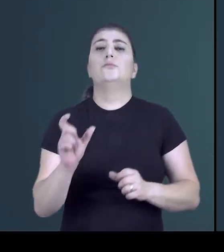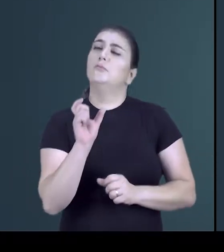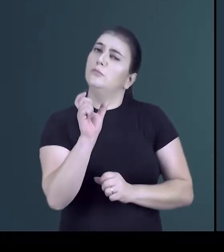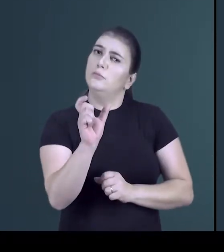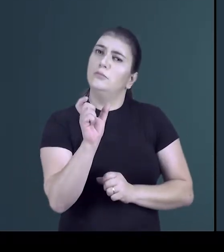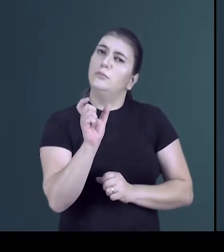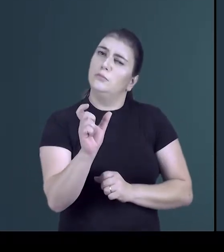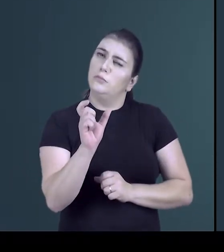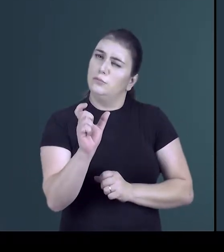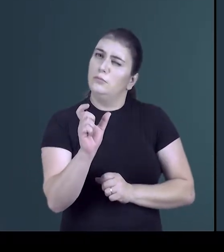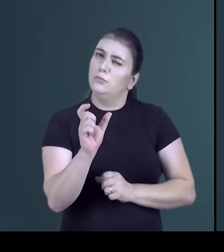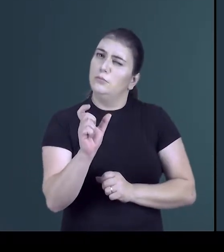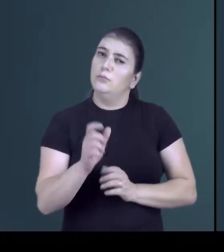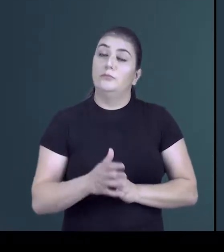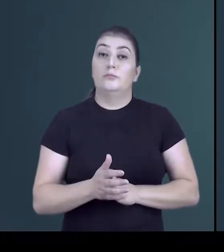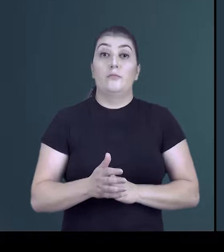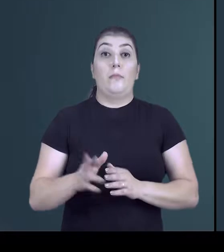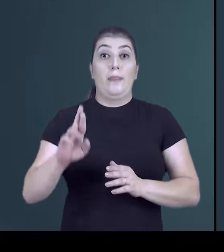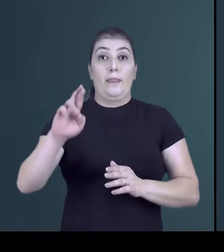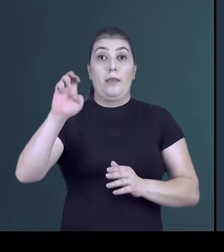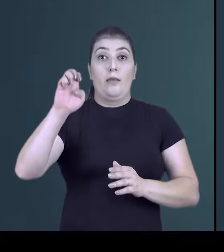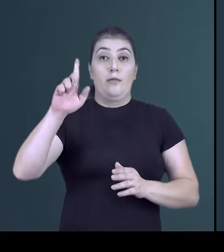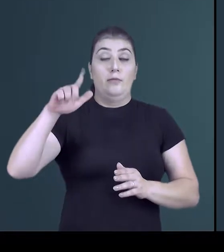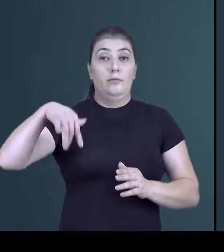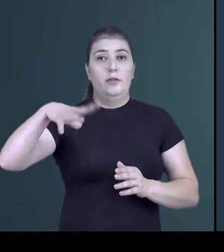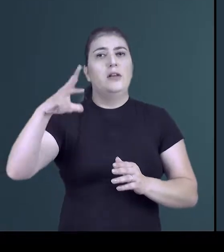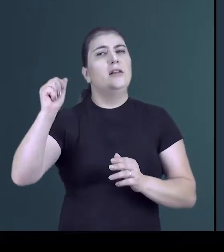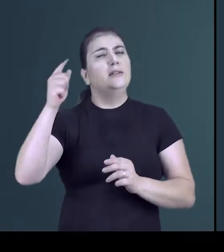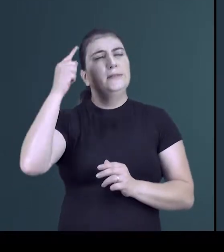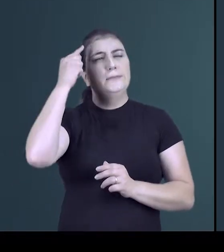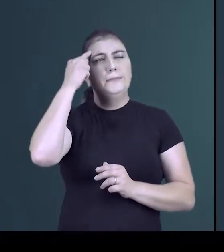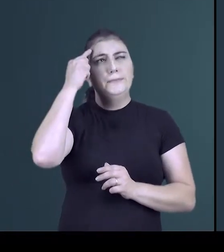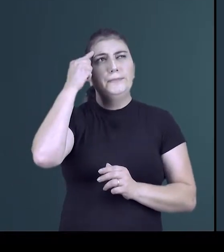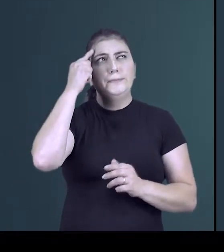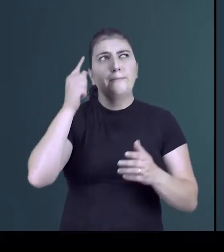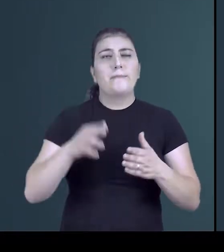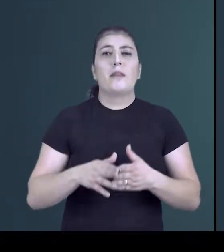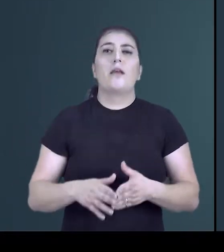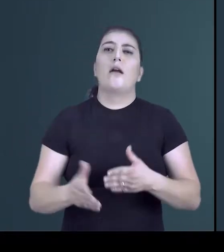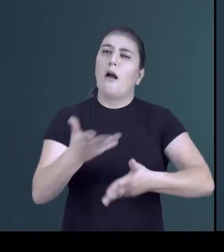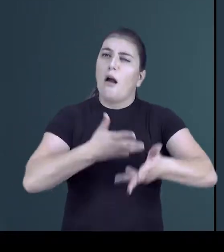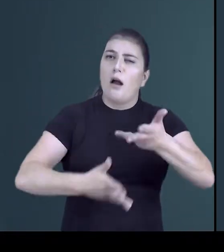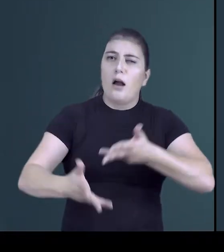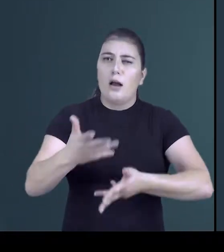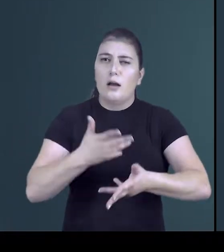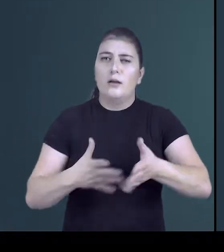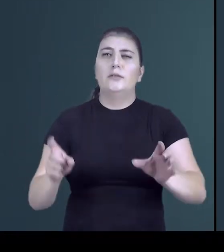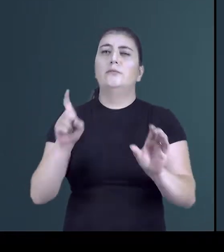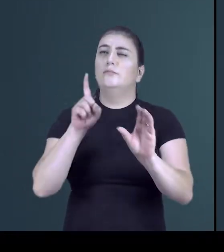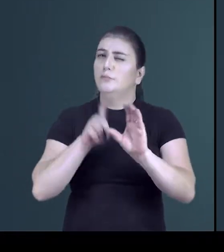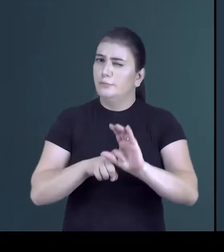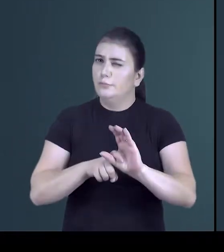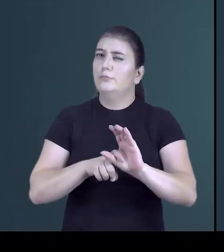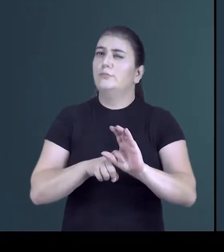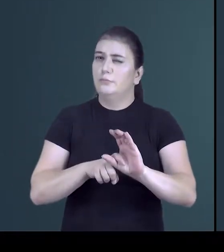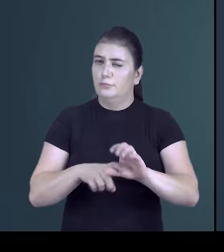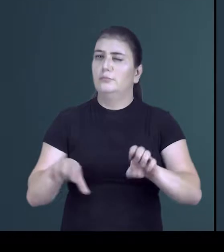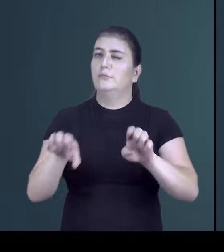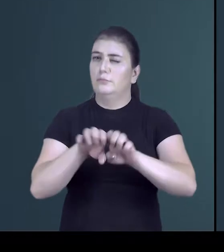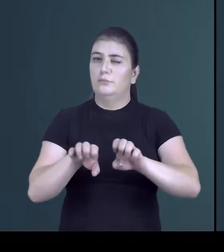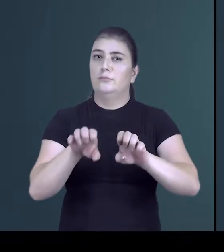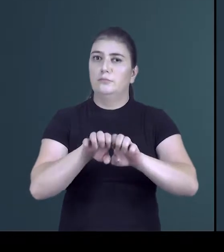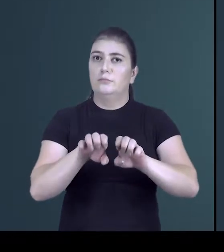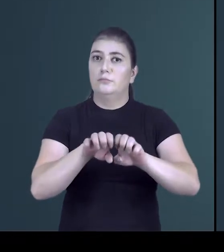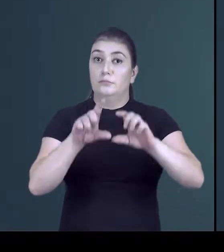Partindo da premissa da regência, pensamos basicamente nessa relação de dependência entre as